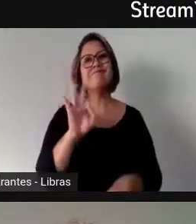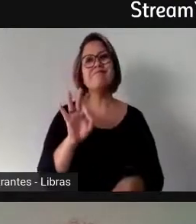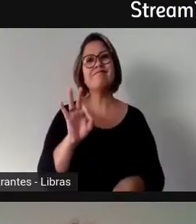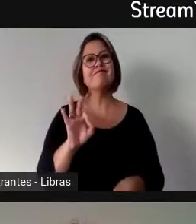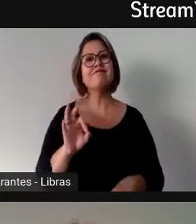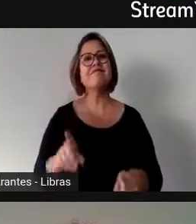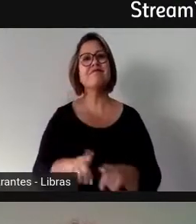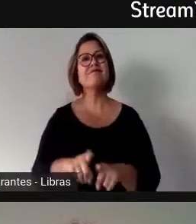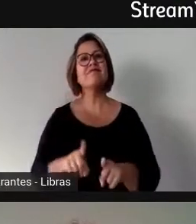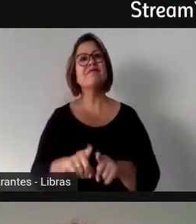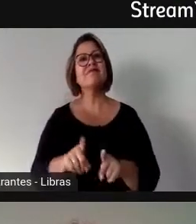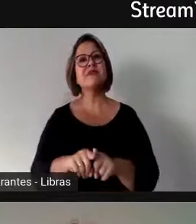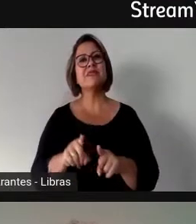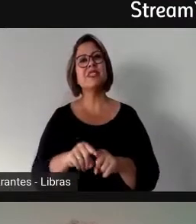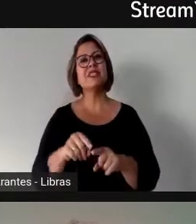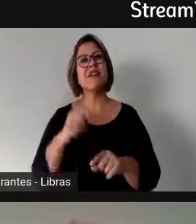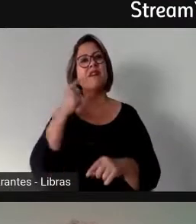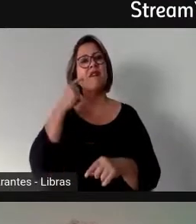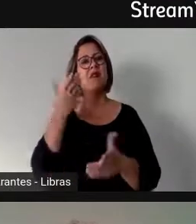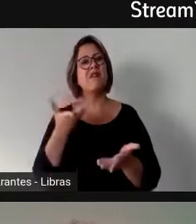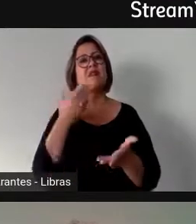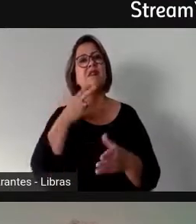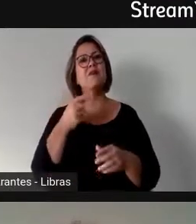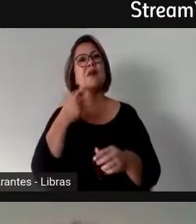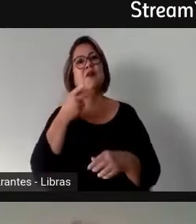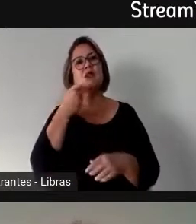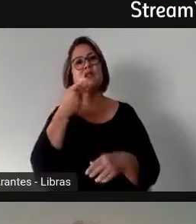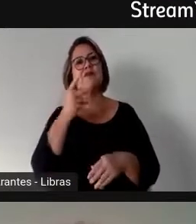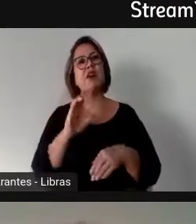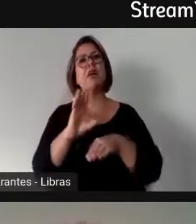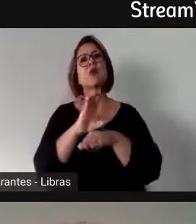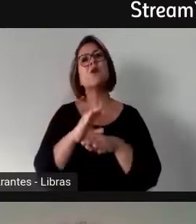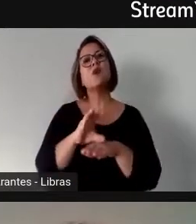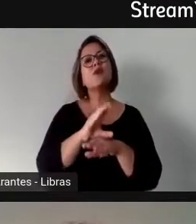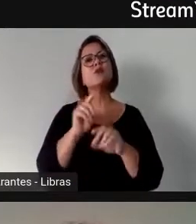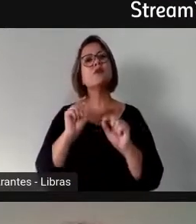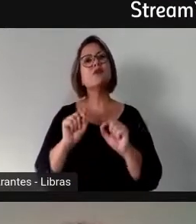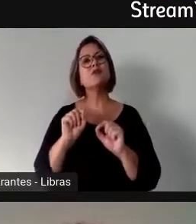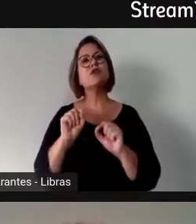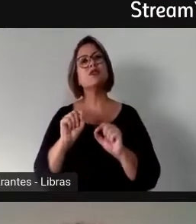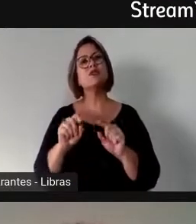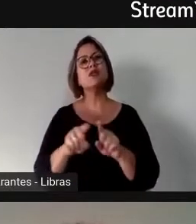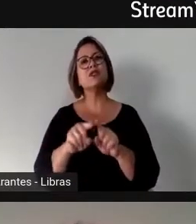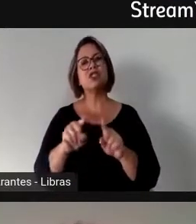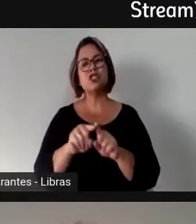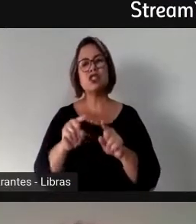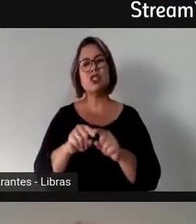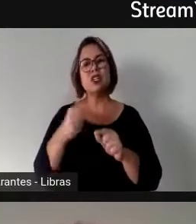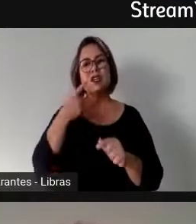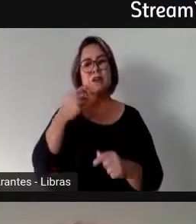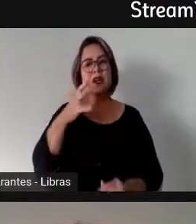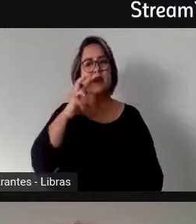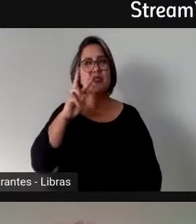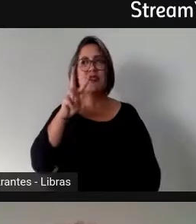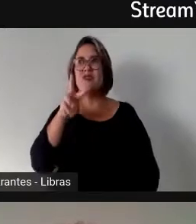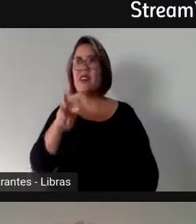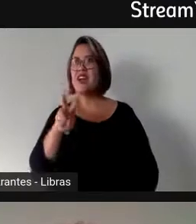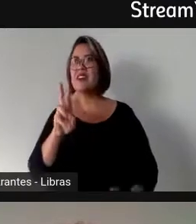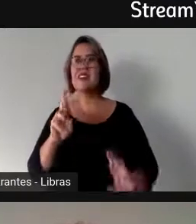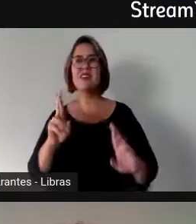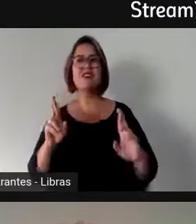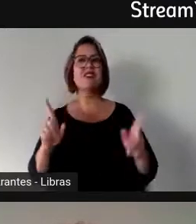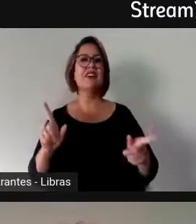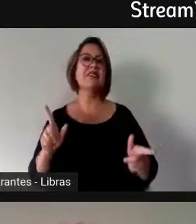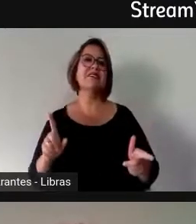do comando constitucional? Bem, aí o problema é, no mundo frio, no chão frio da realidade, quais são